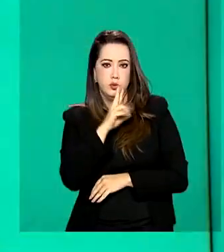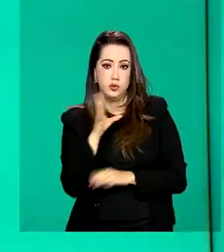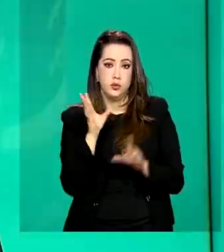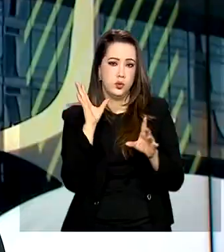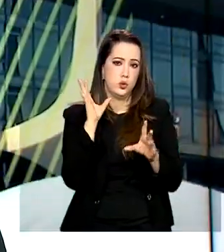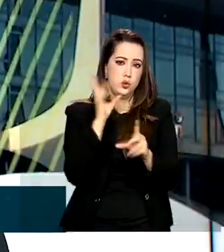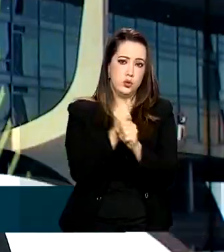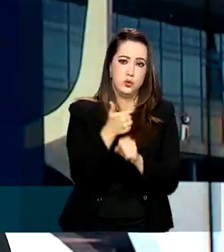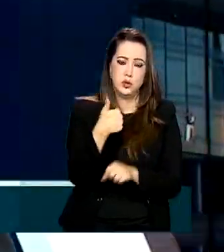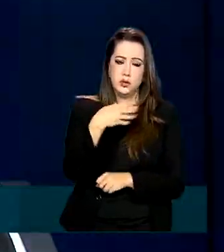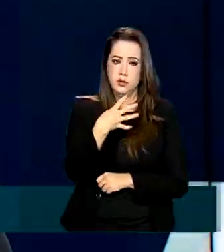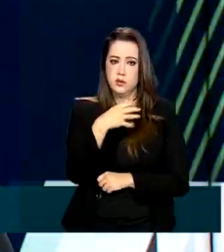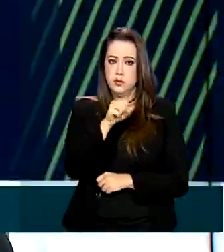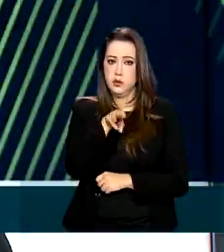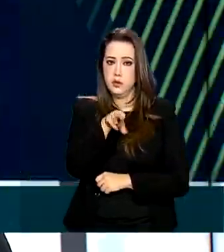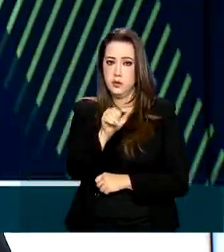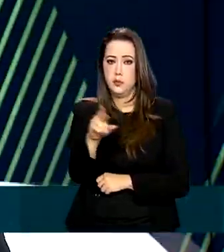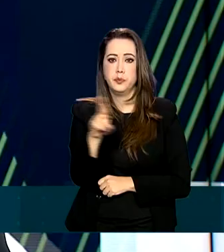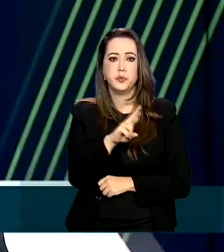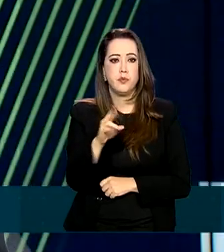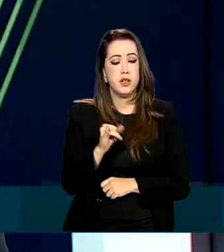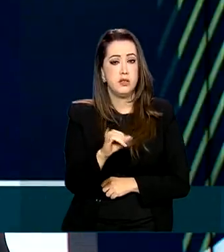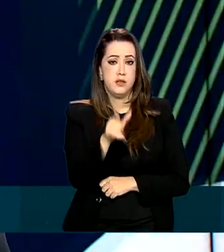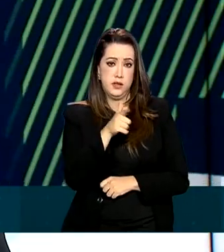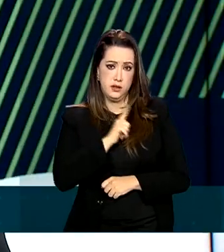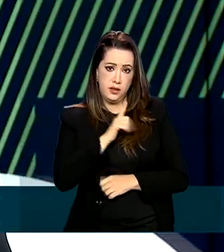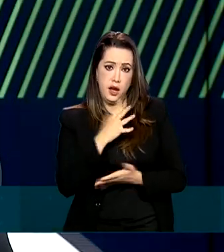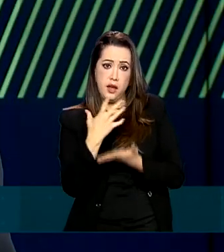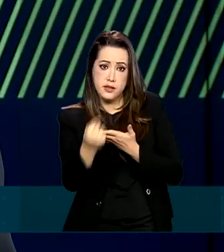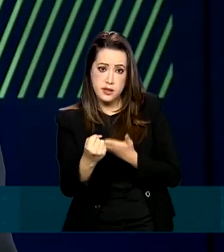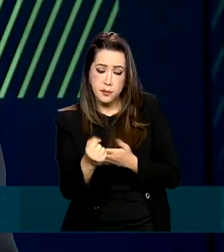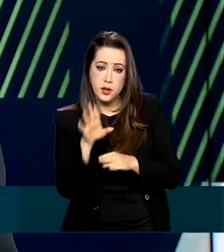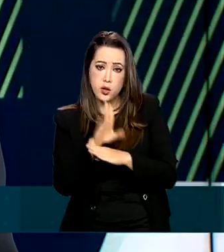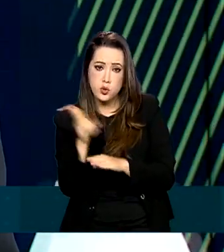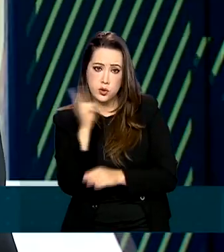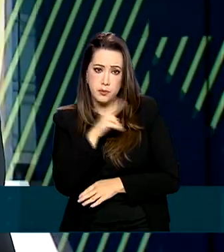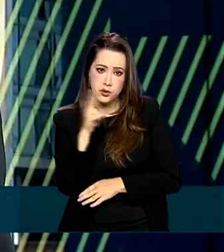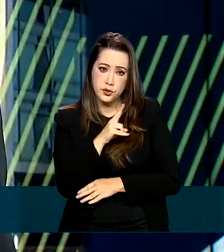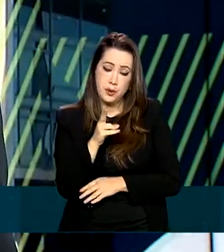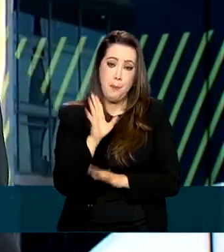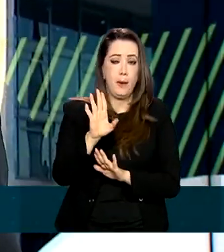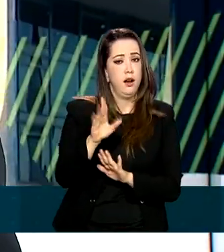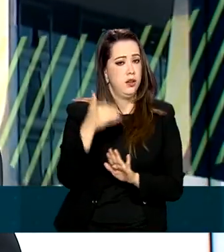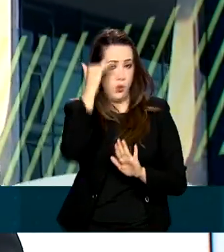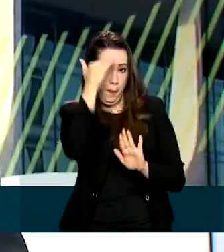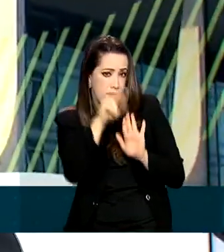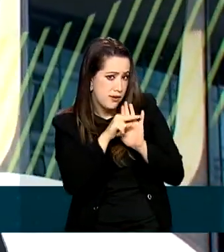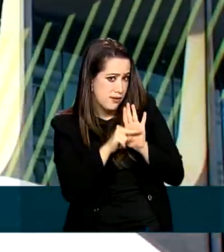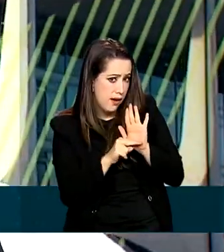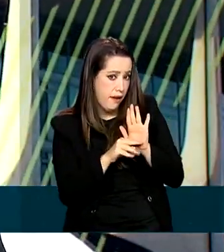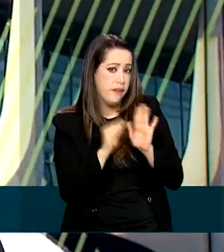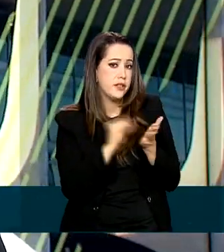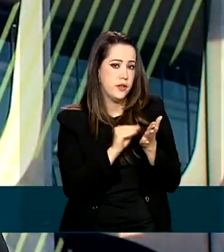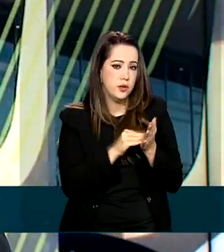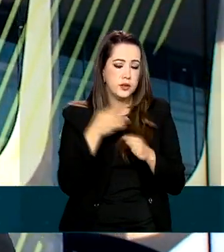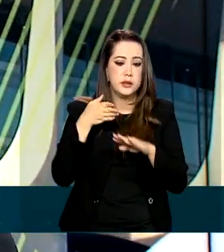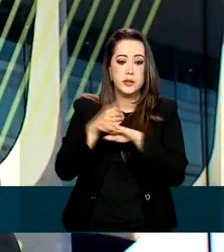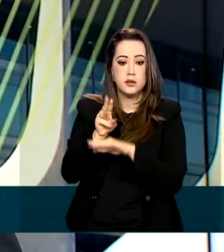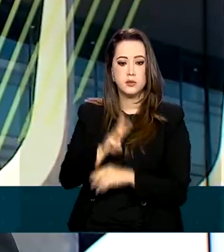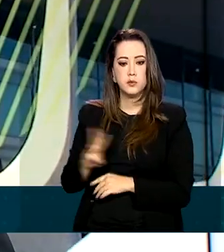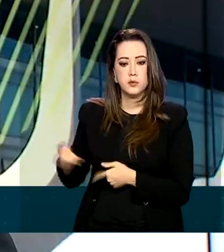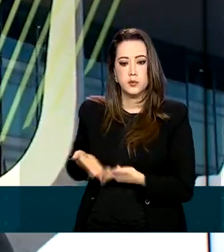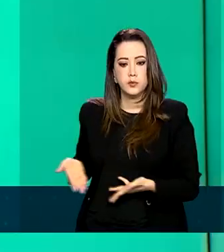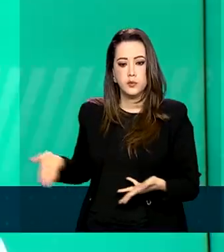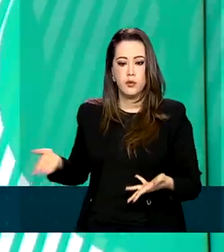148 bilhões de reais. Caso você tenha recebido o auxílio emergencial indevidamente, acesse o site que está aí na tela